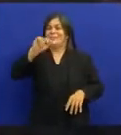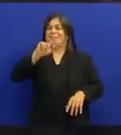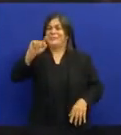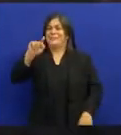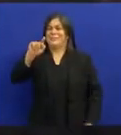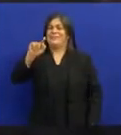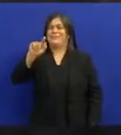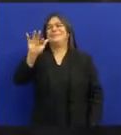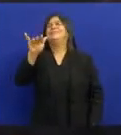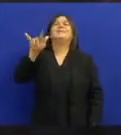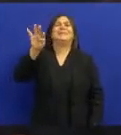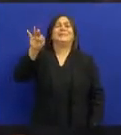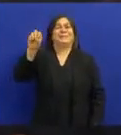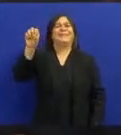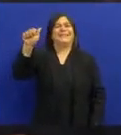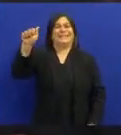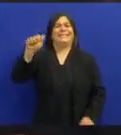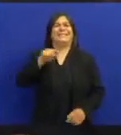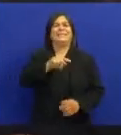Feitosa